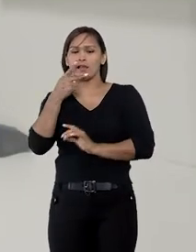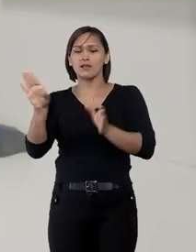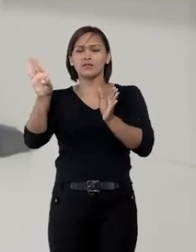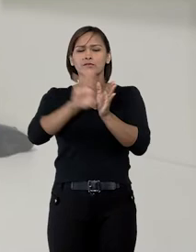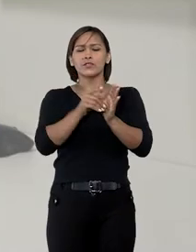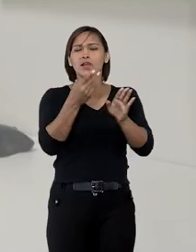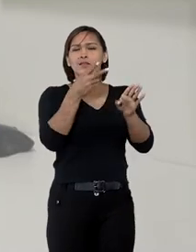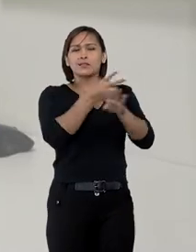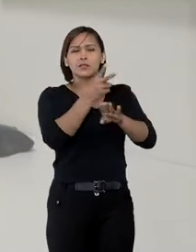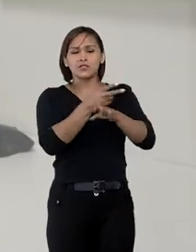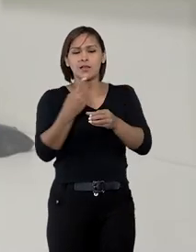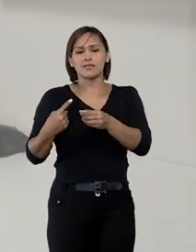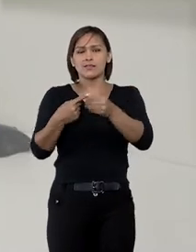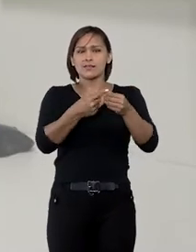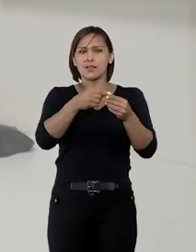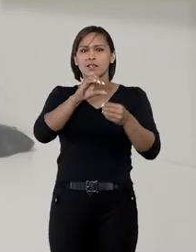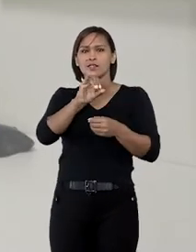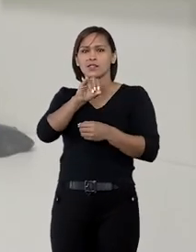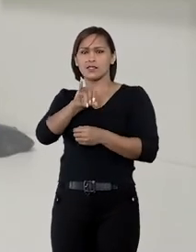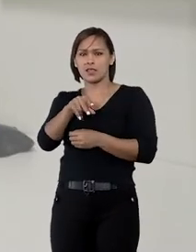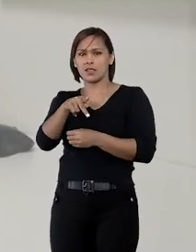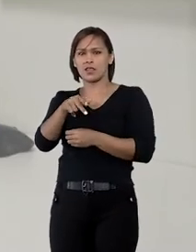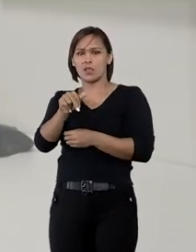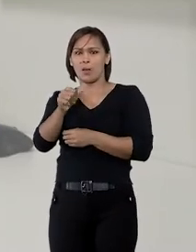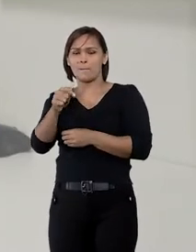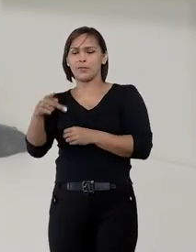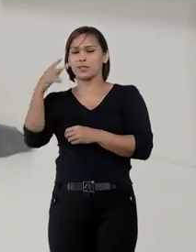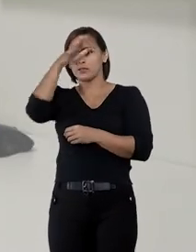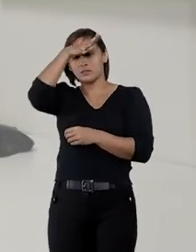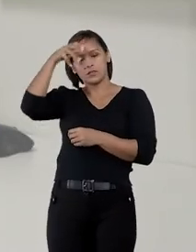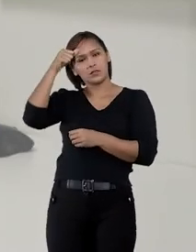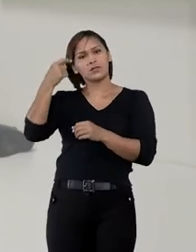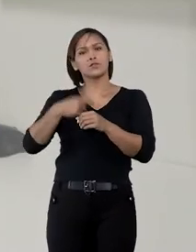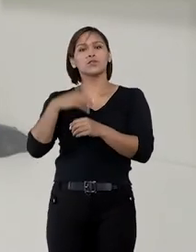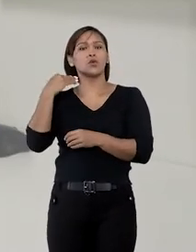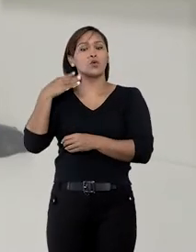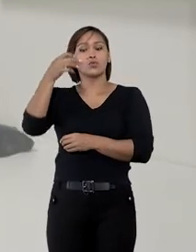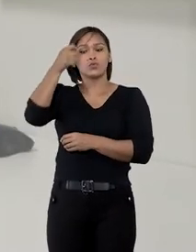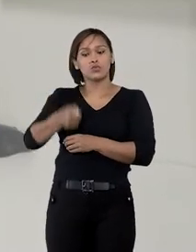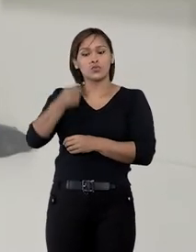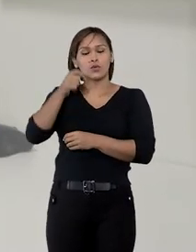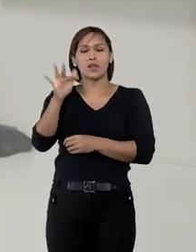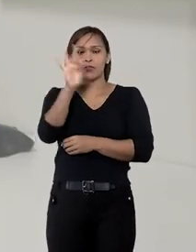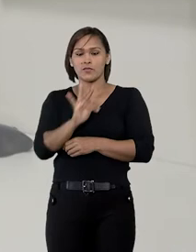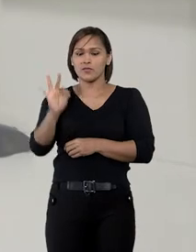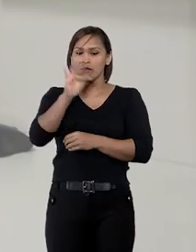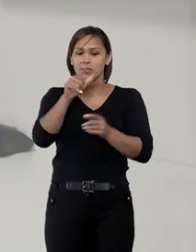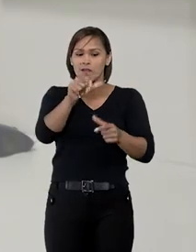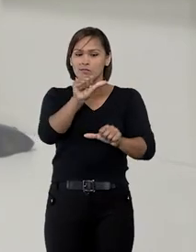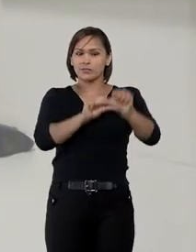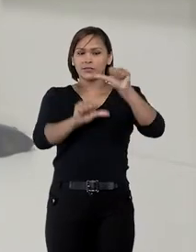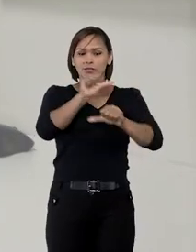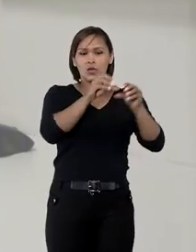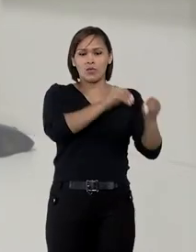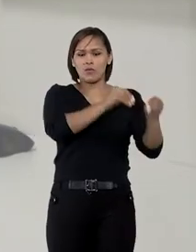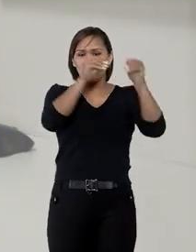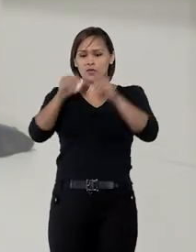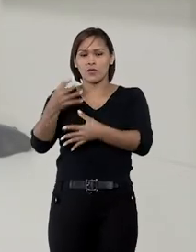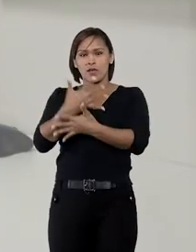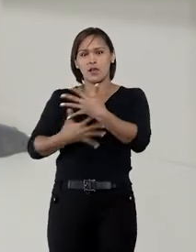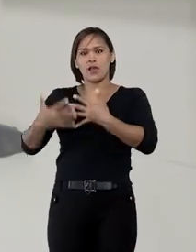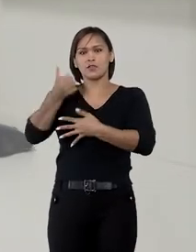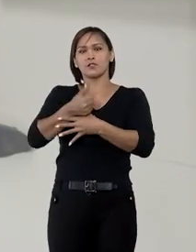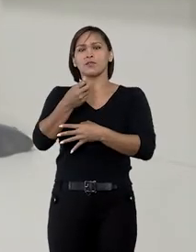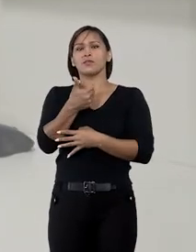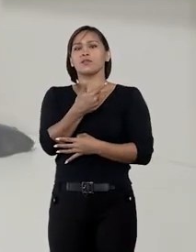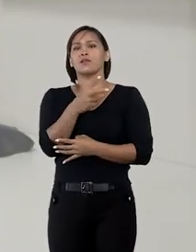residentes na cidade de Sinop, no Mato Grosso. O juízo federal de Sinop declinou da competência em função da súmula